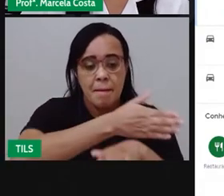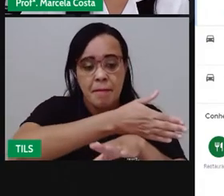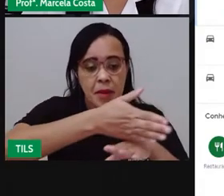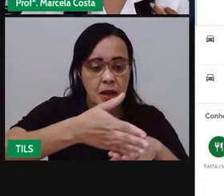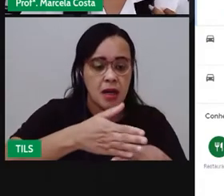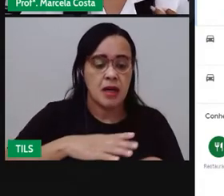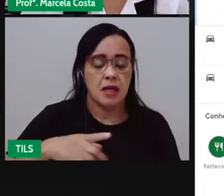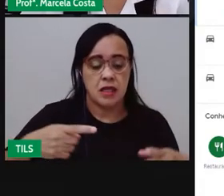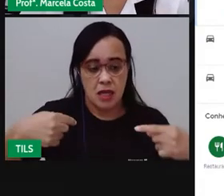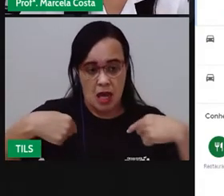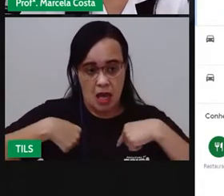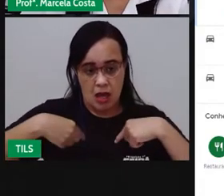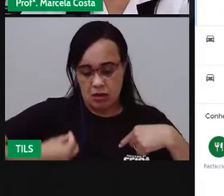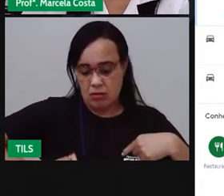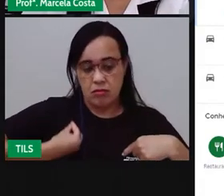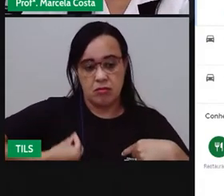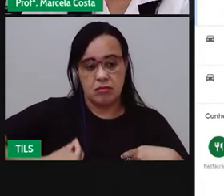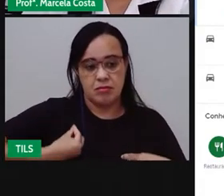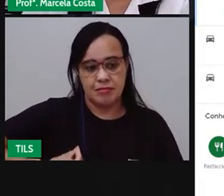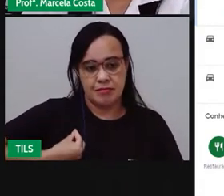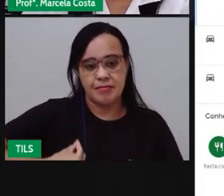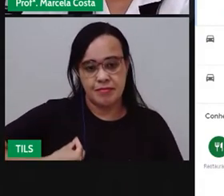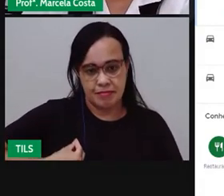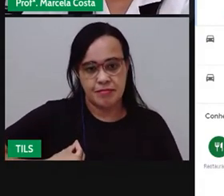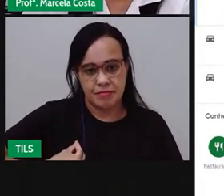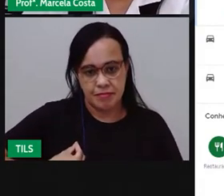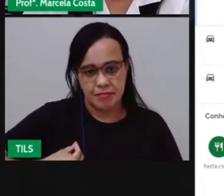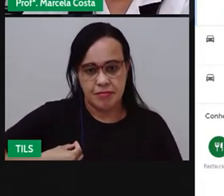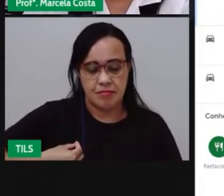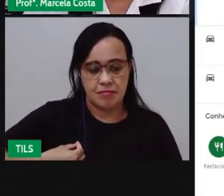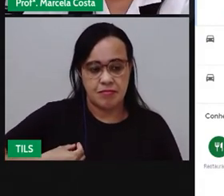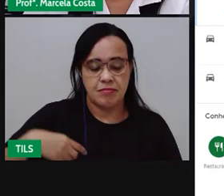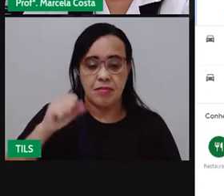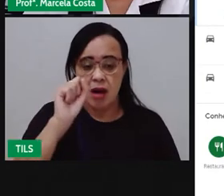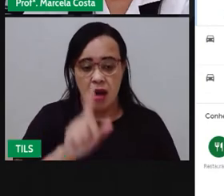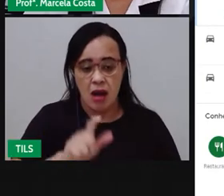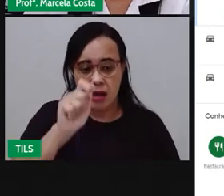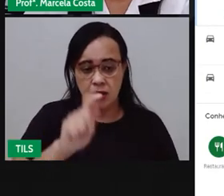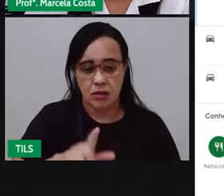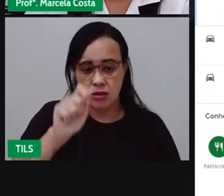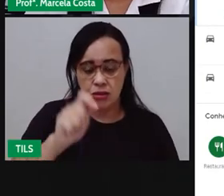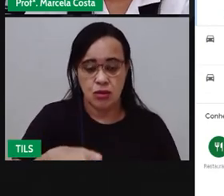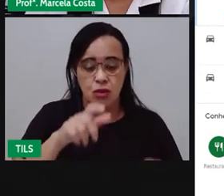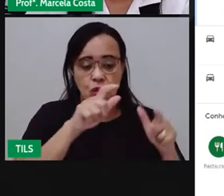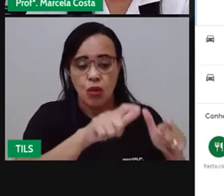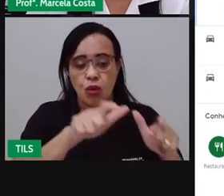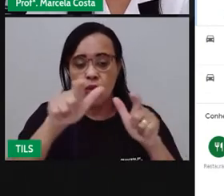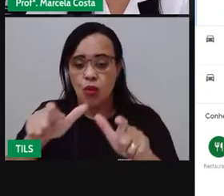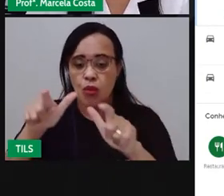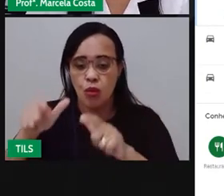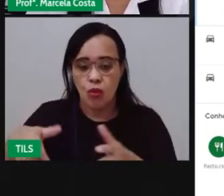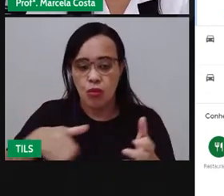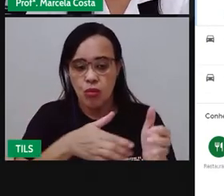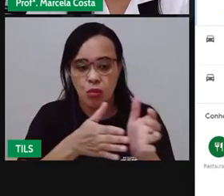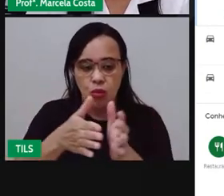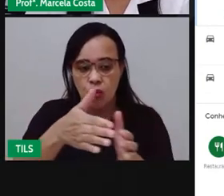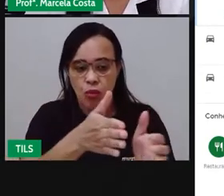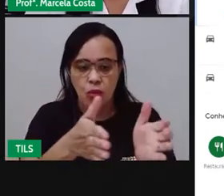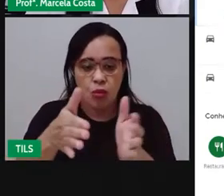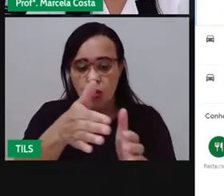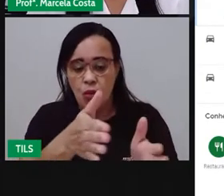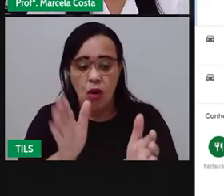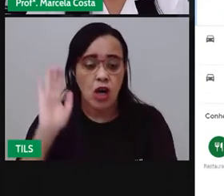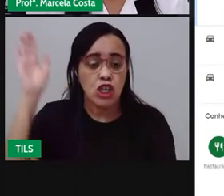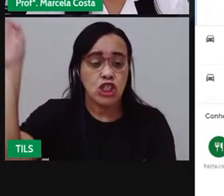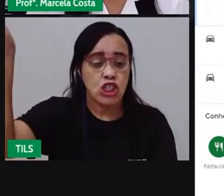é onde eu estou. E aí, ó, esse caminho de azul é o trajeto que ele vai fazer